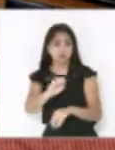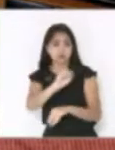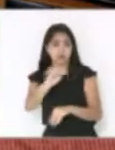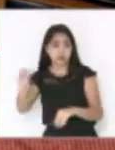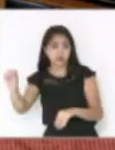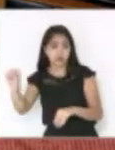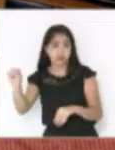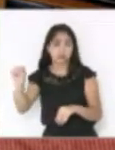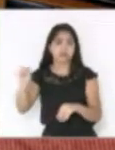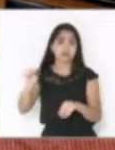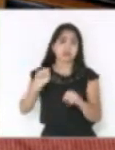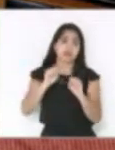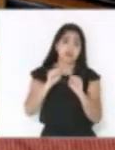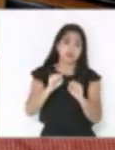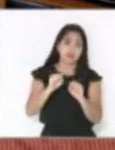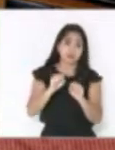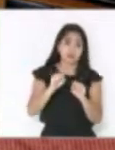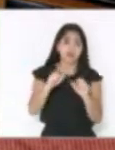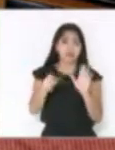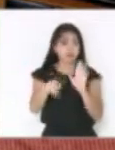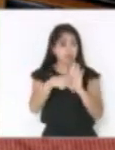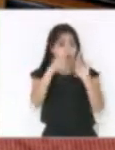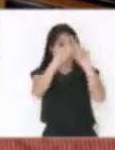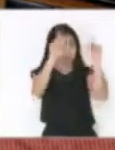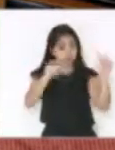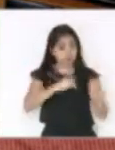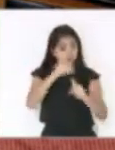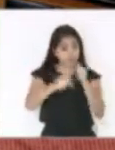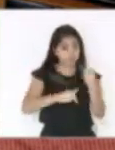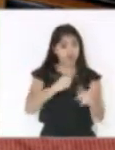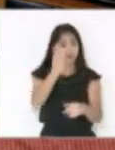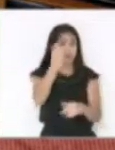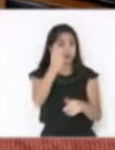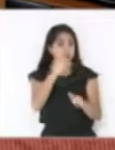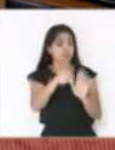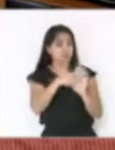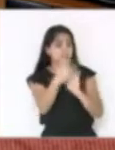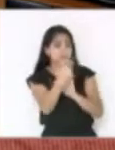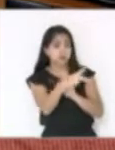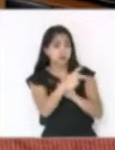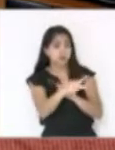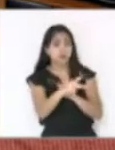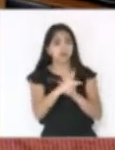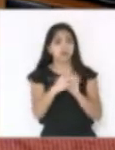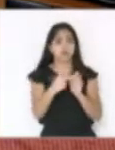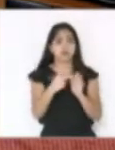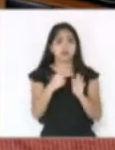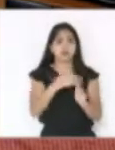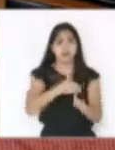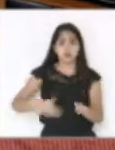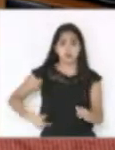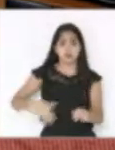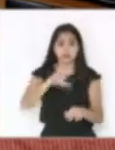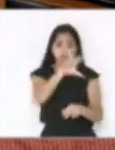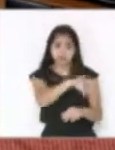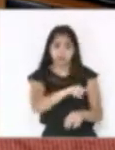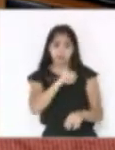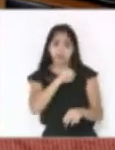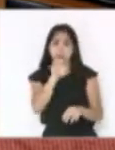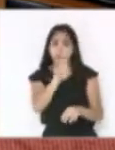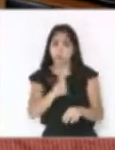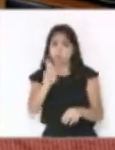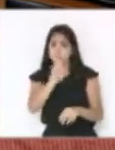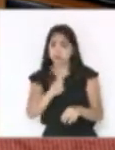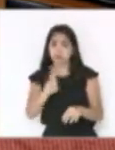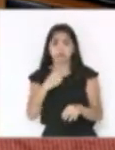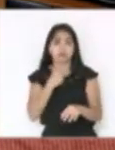O SC Saúde é dos servidores, é um dinheiro sagrado e não pode o governo simplesmente deixar